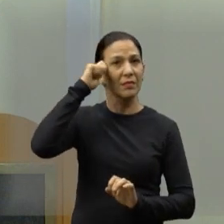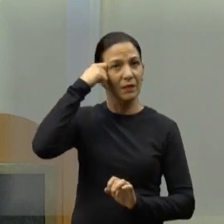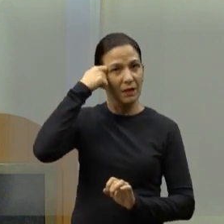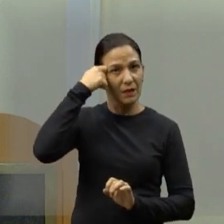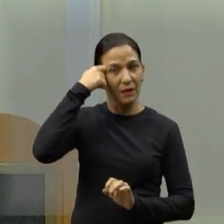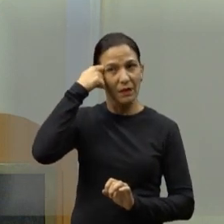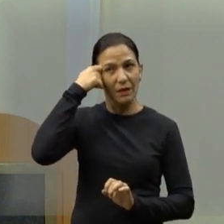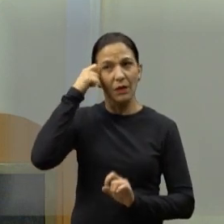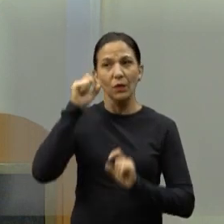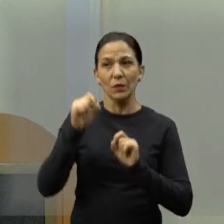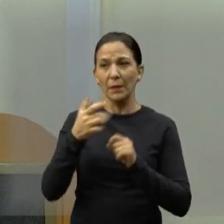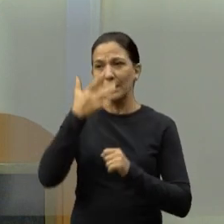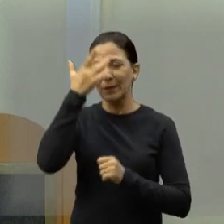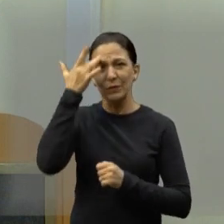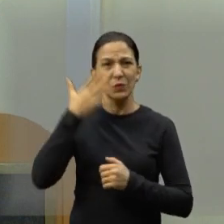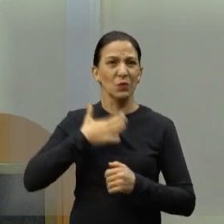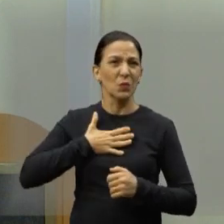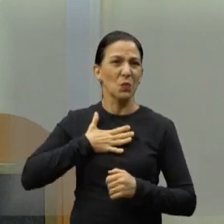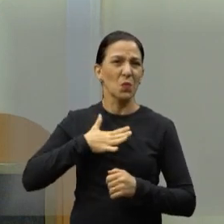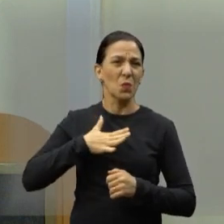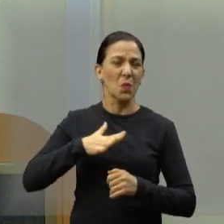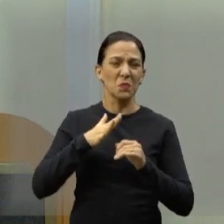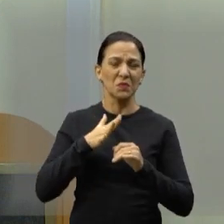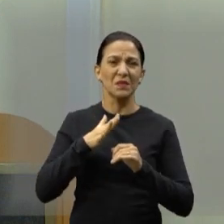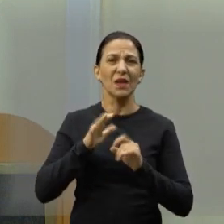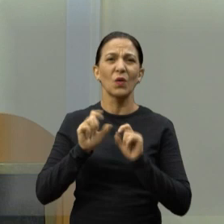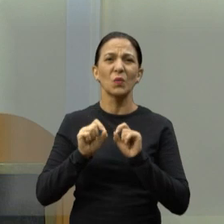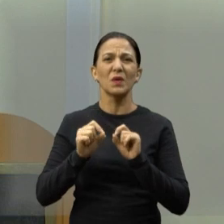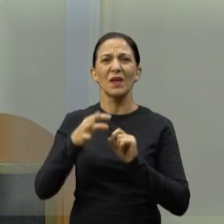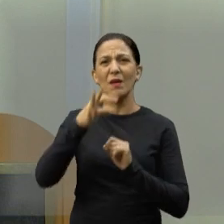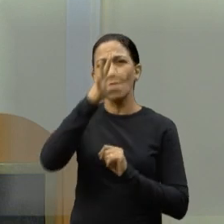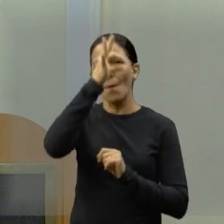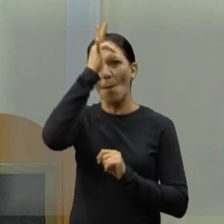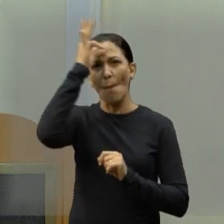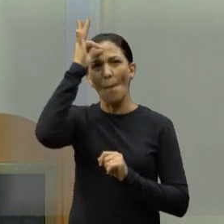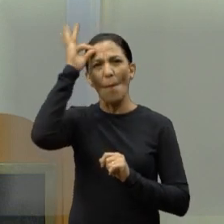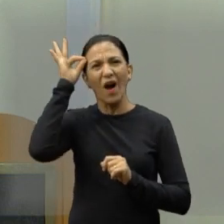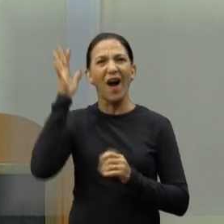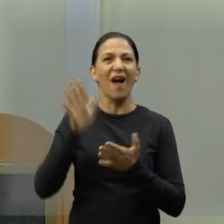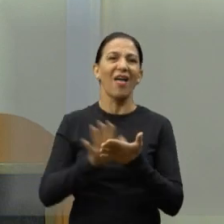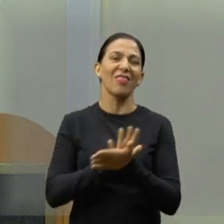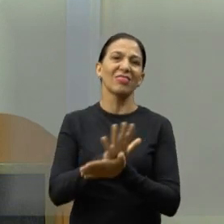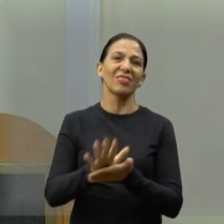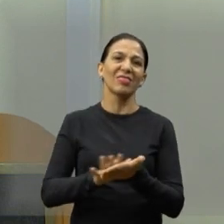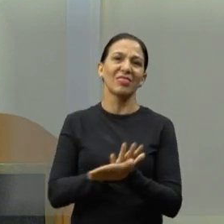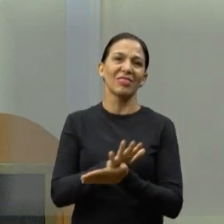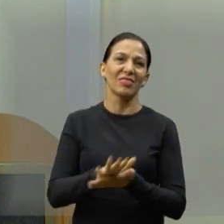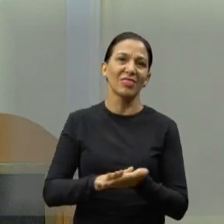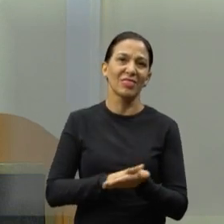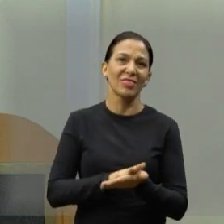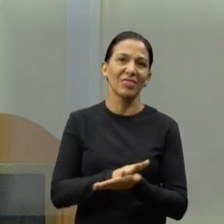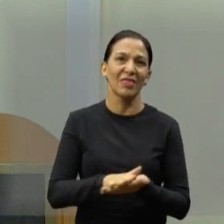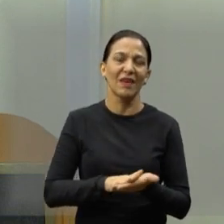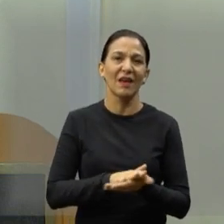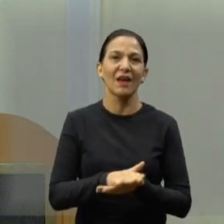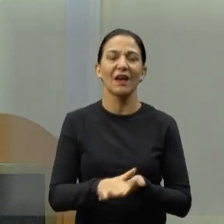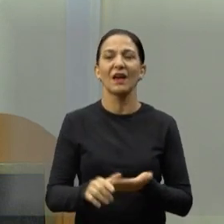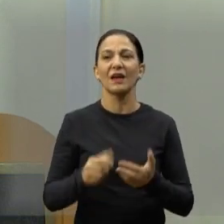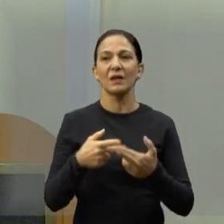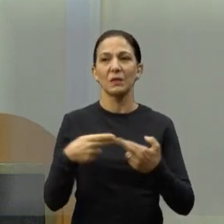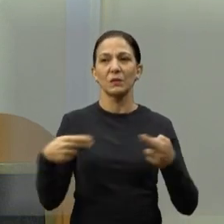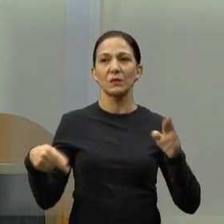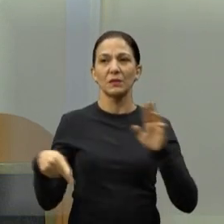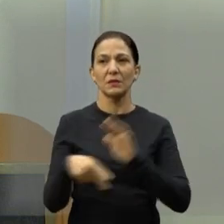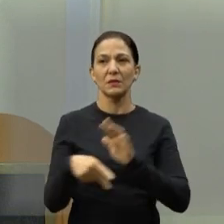antipática àqueles que ficam na super especialidade e na ignorância, privilegiados pelos estados das coisas, é